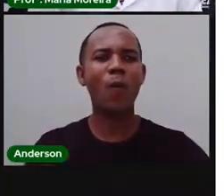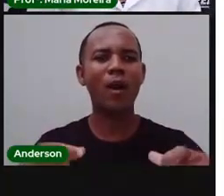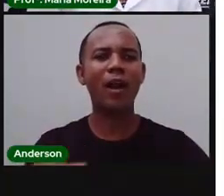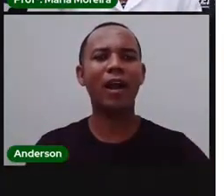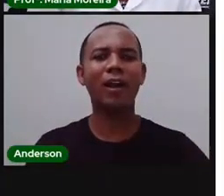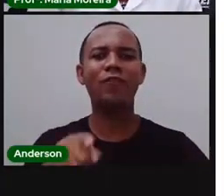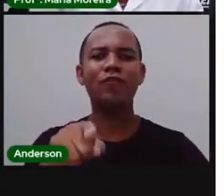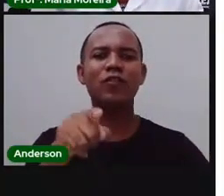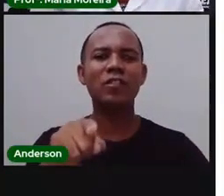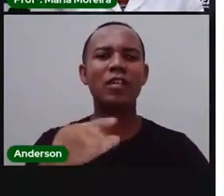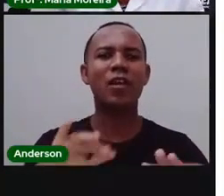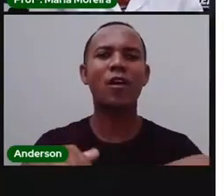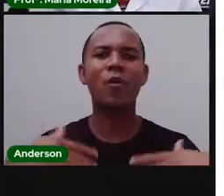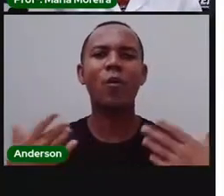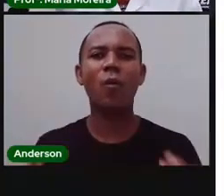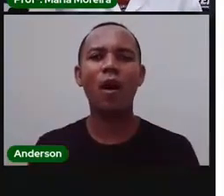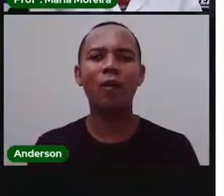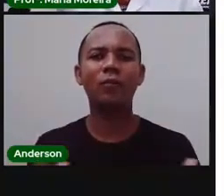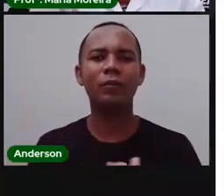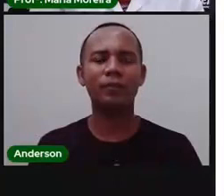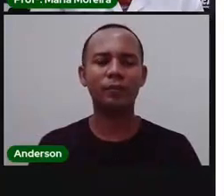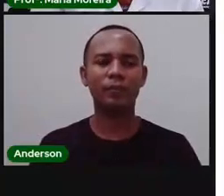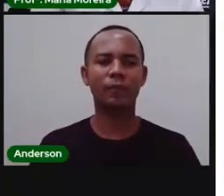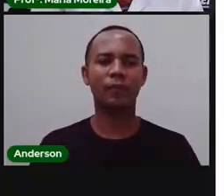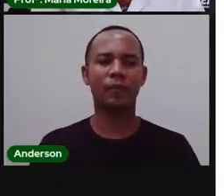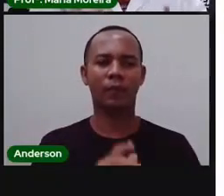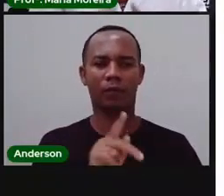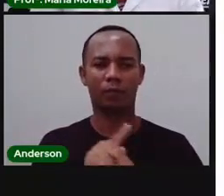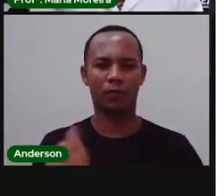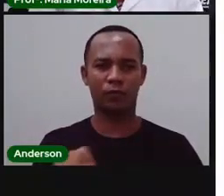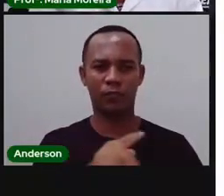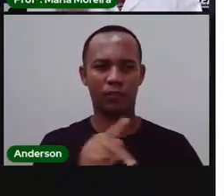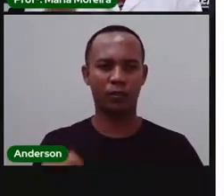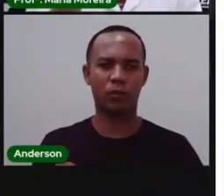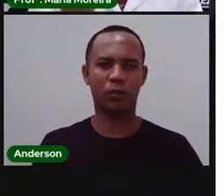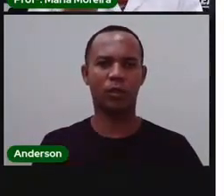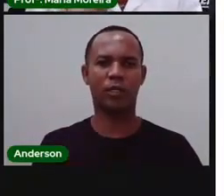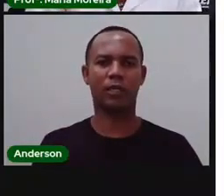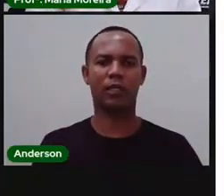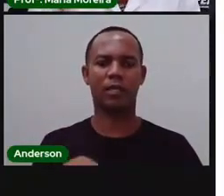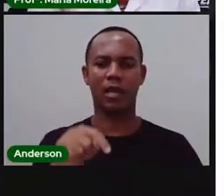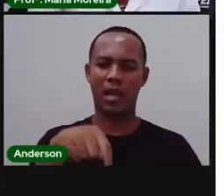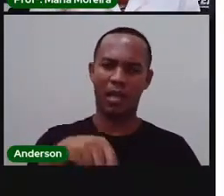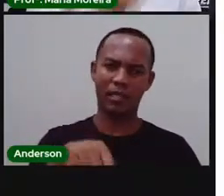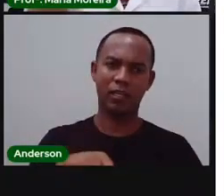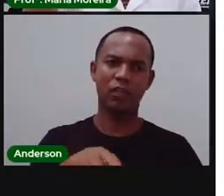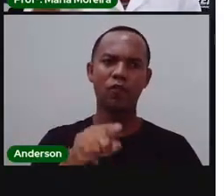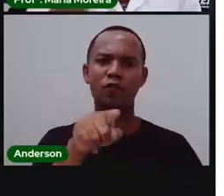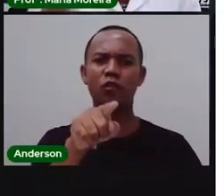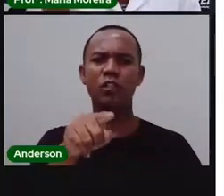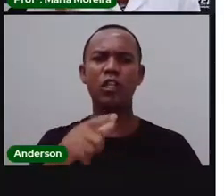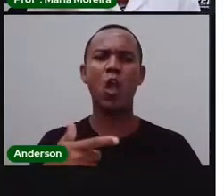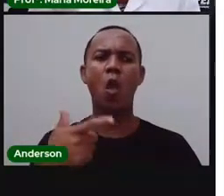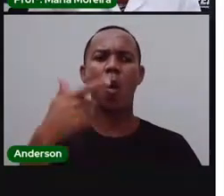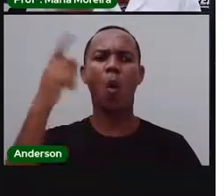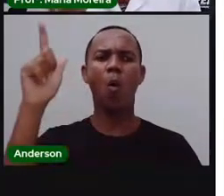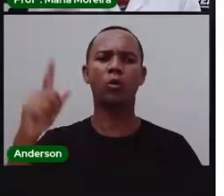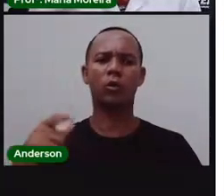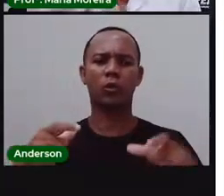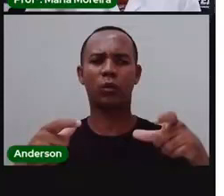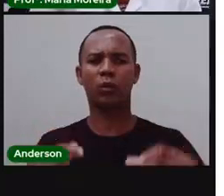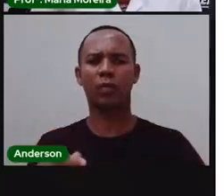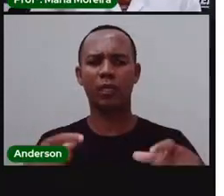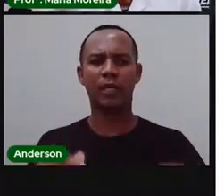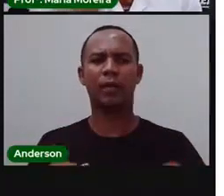Você está assistindo a aula agora? A PRO está em um bairro, você provavelmente vai estar em algum desses aí,